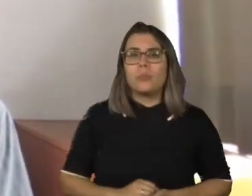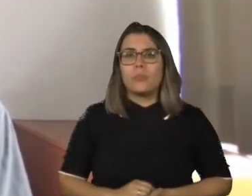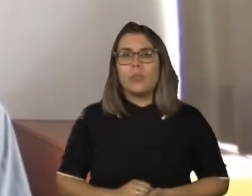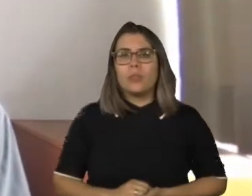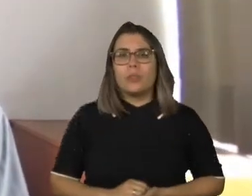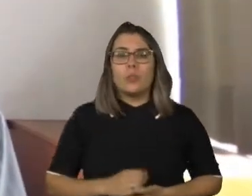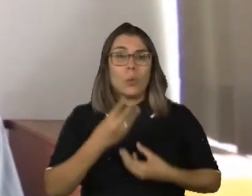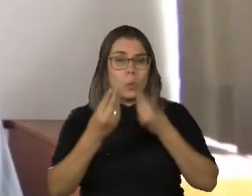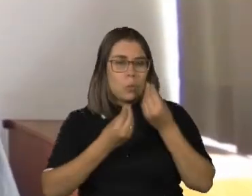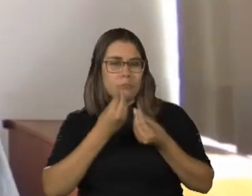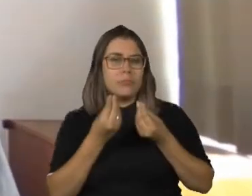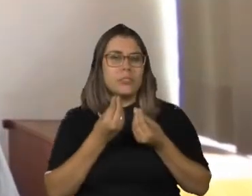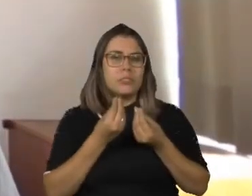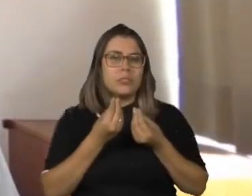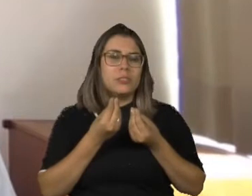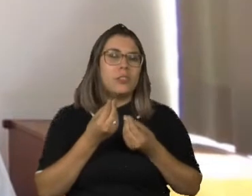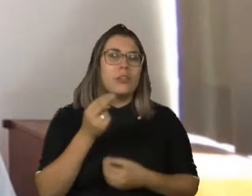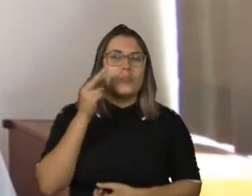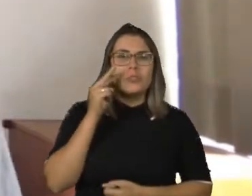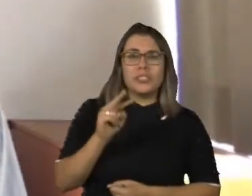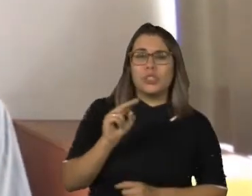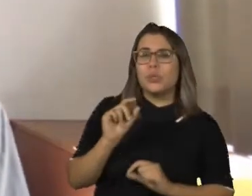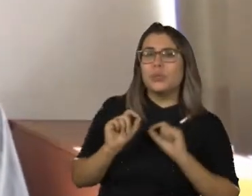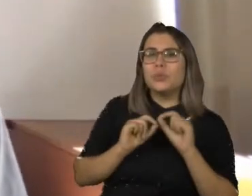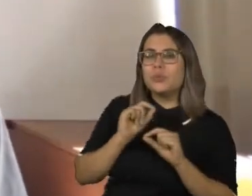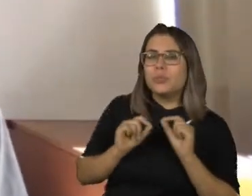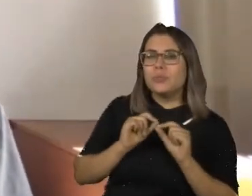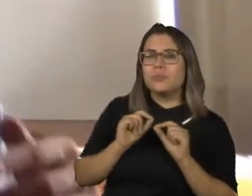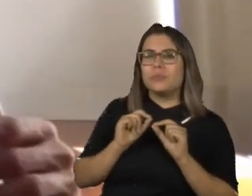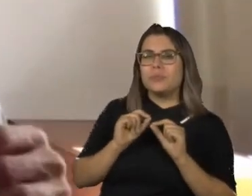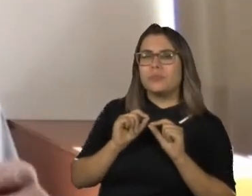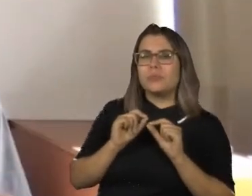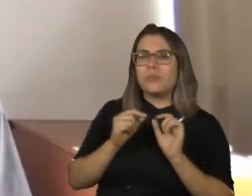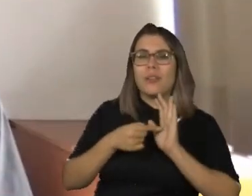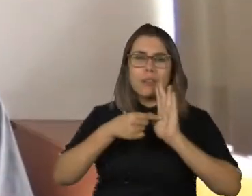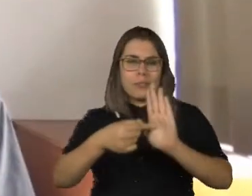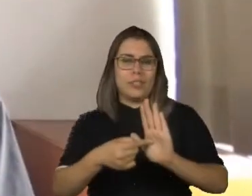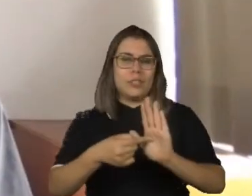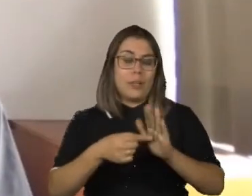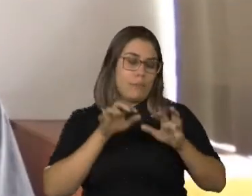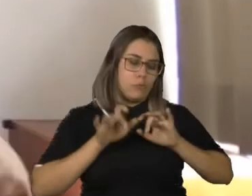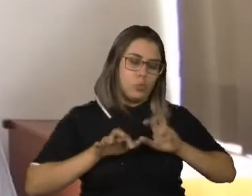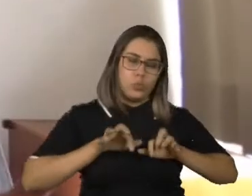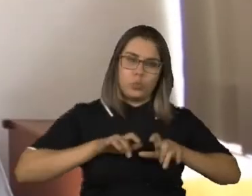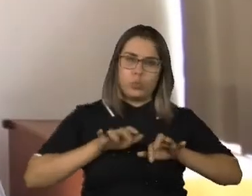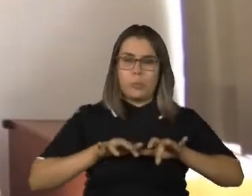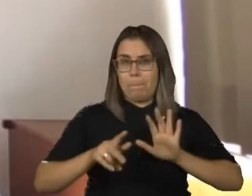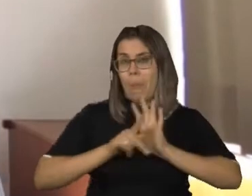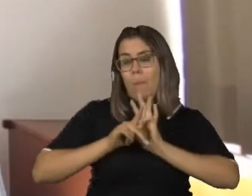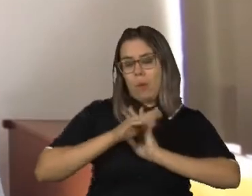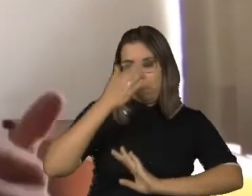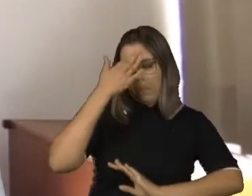E como a gente sempre fazia, eu havia no ato da inscrição que eu levaria a minha própria máquina de escrever e aí,